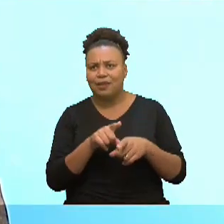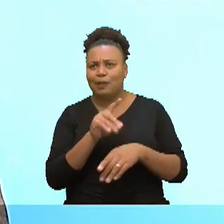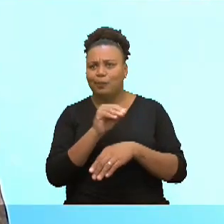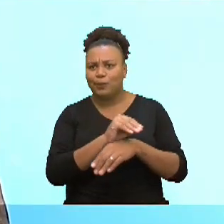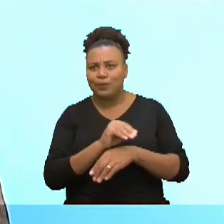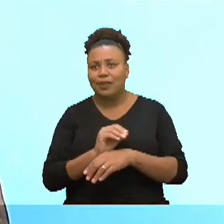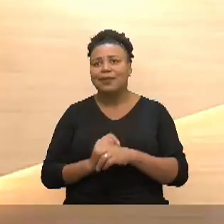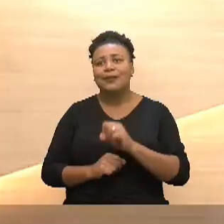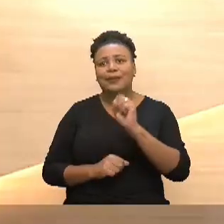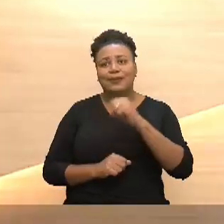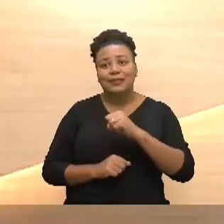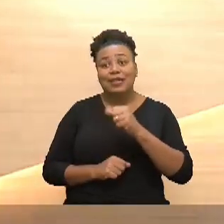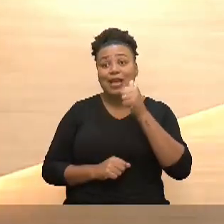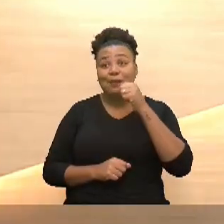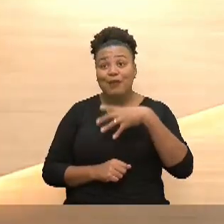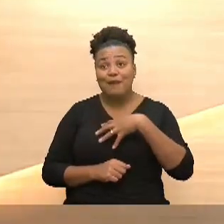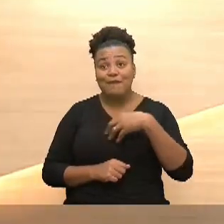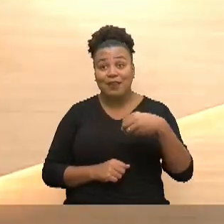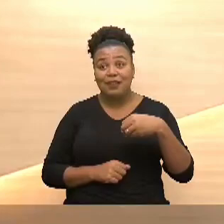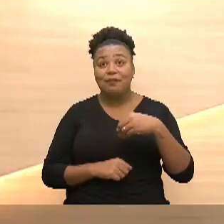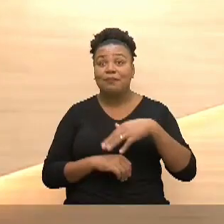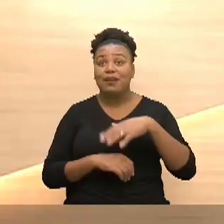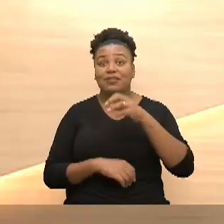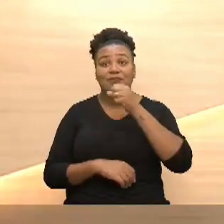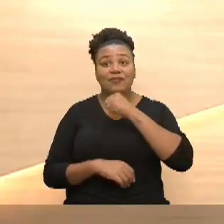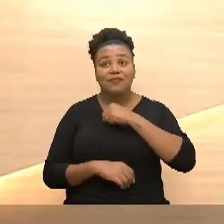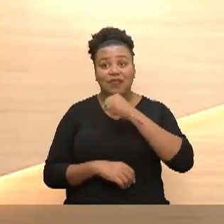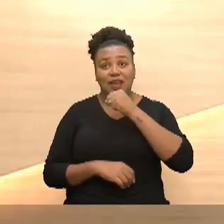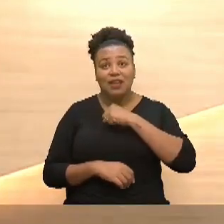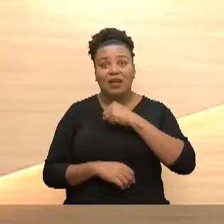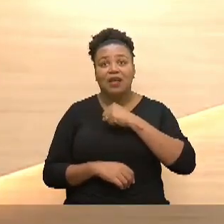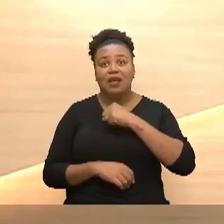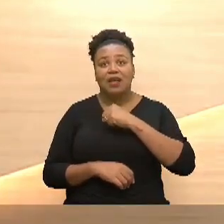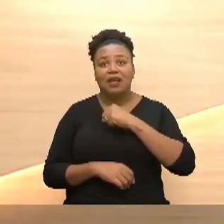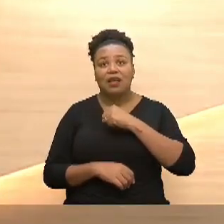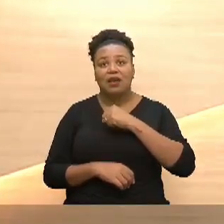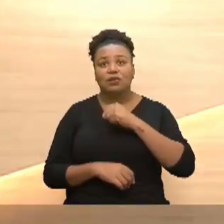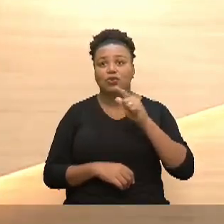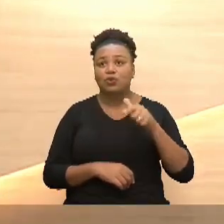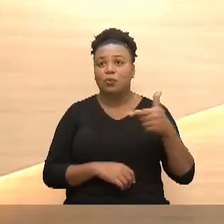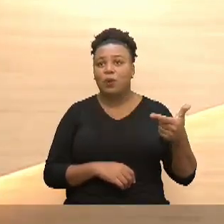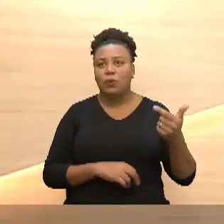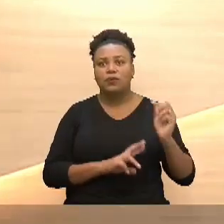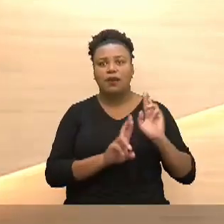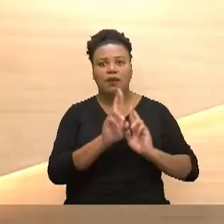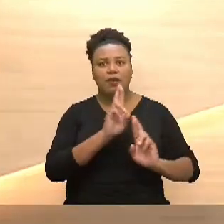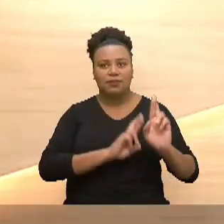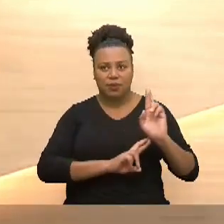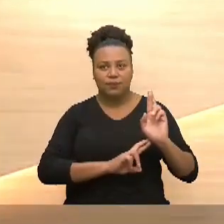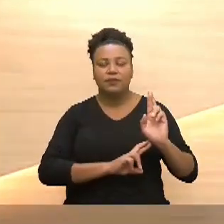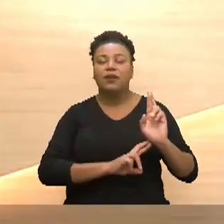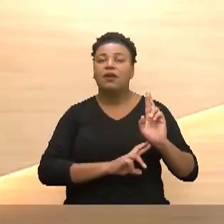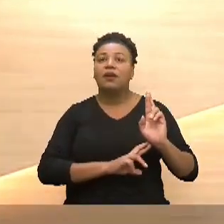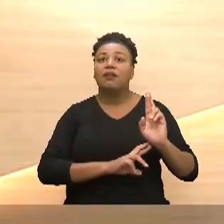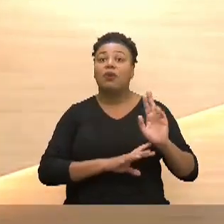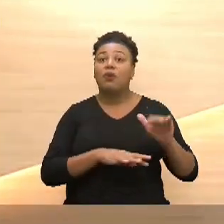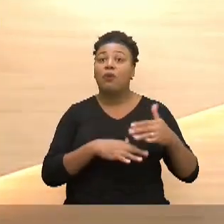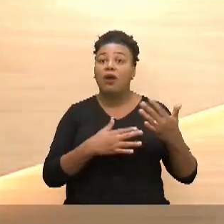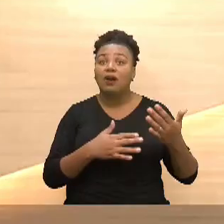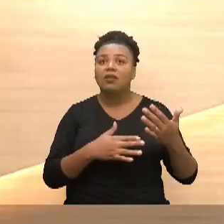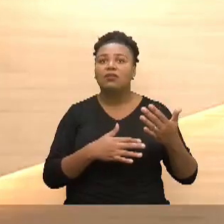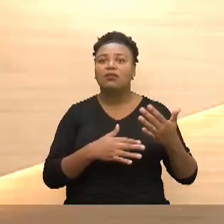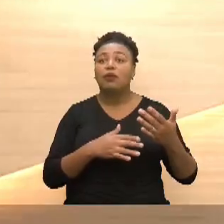cuidado sim porque assim a minha filha mais velha ela é de um outro relacionamento né então foi quando